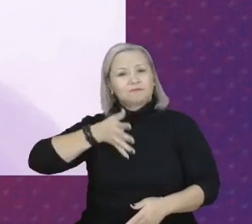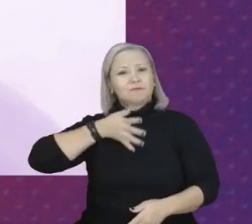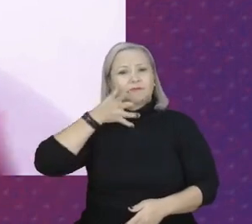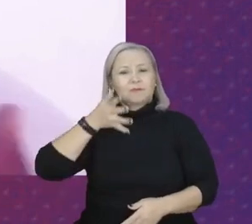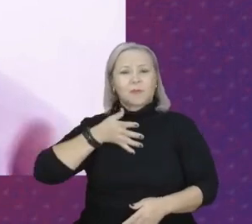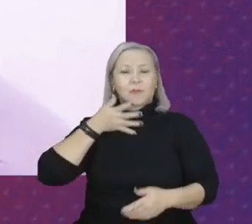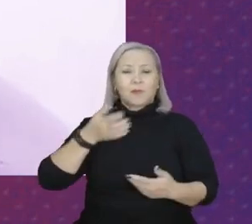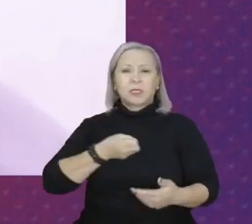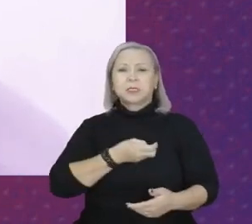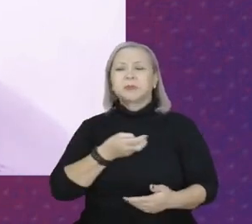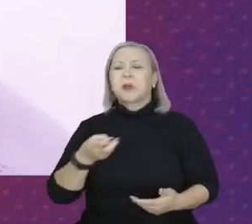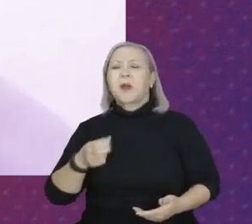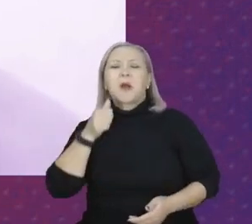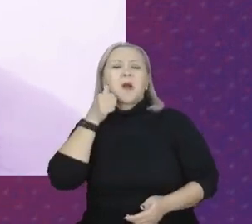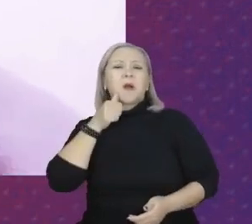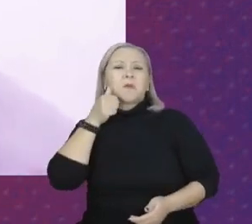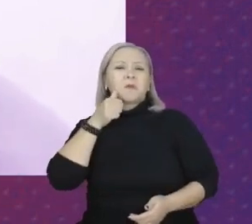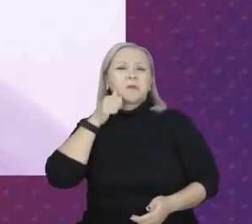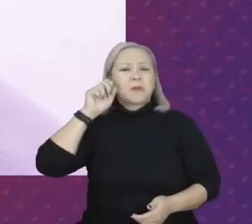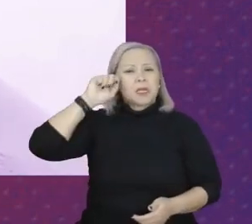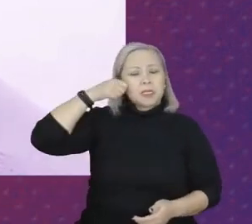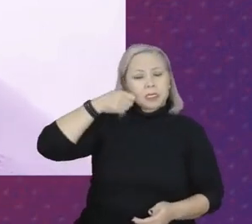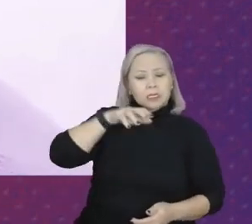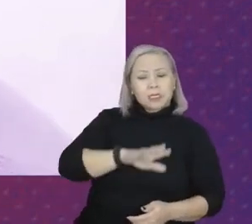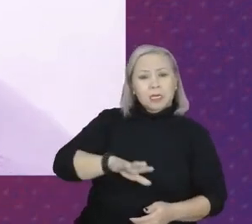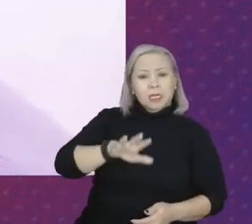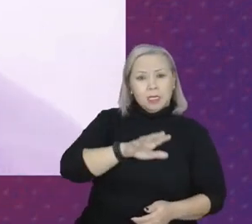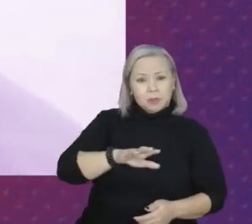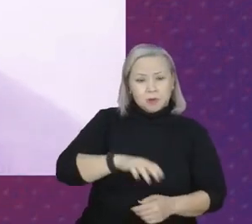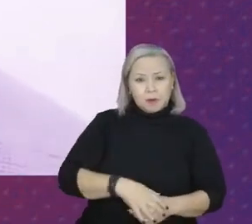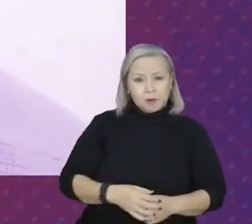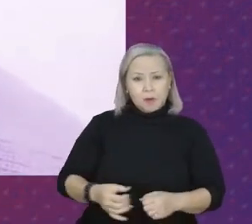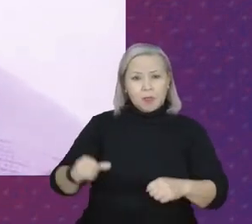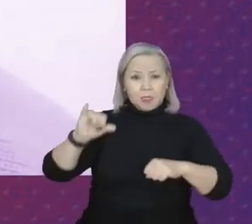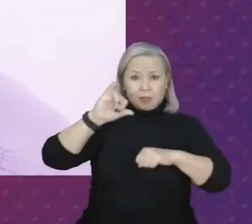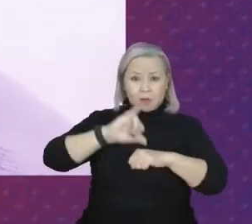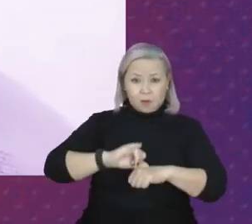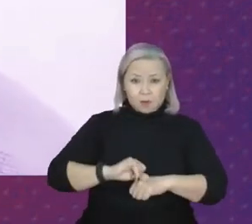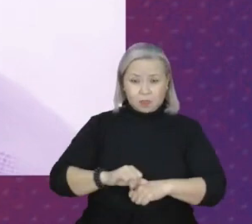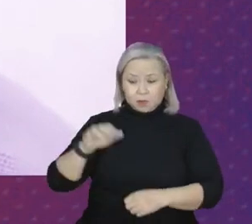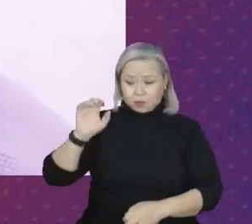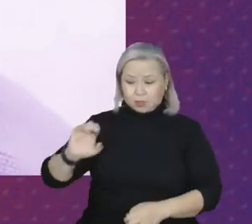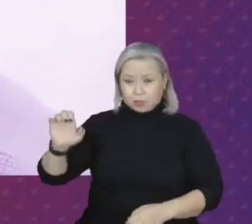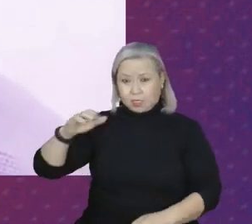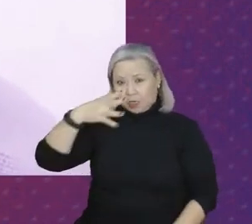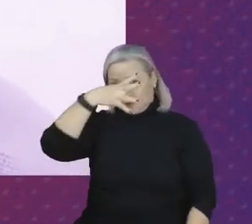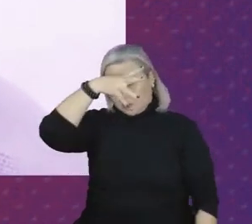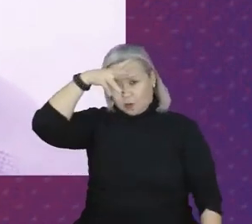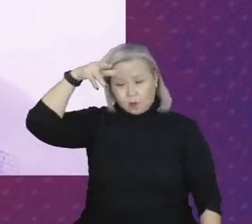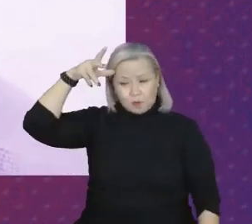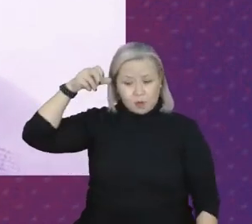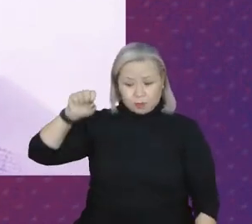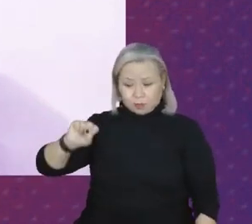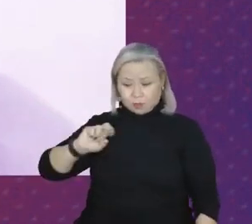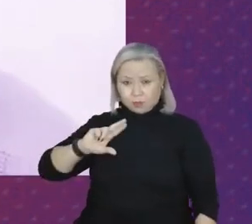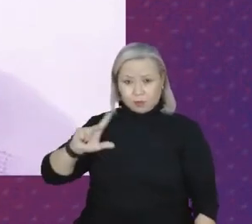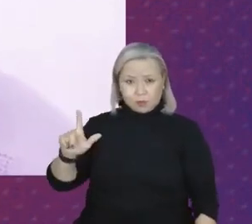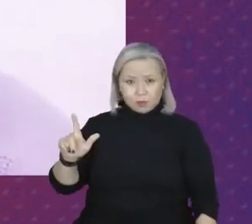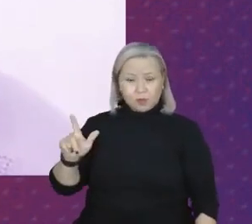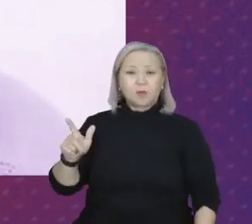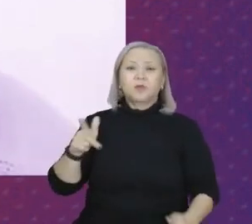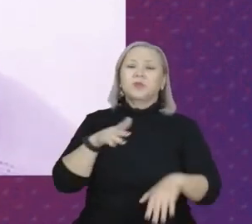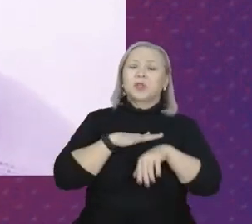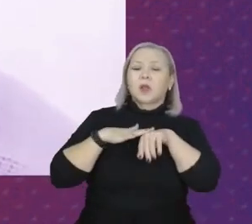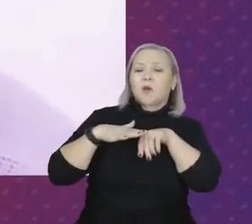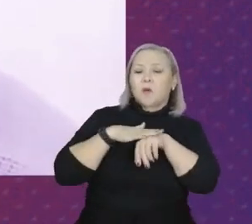Enquanto mulher negra, aqui da região centro-oeste, do estado do Mato Grosso do Sul, conversar com